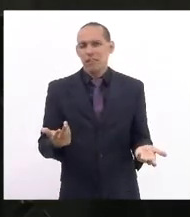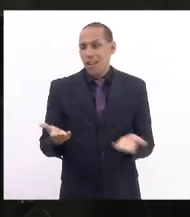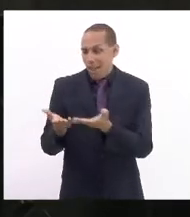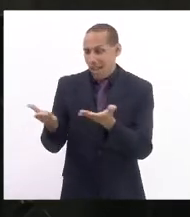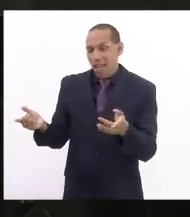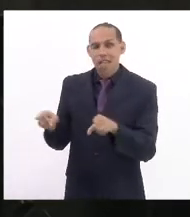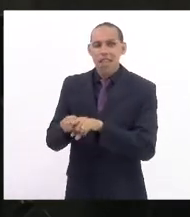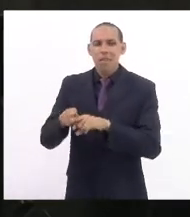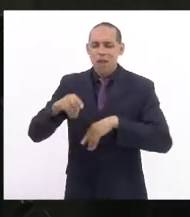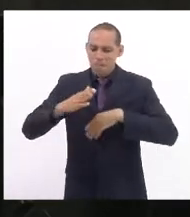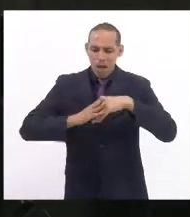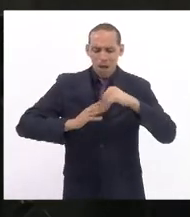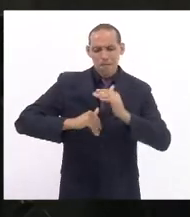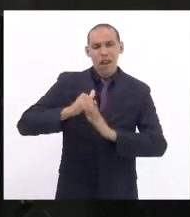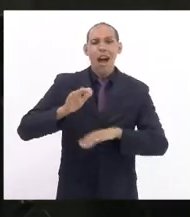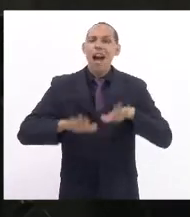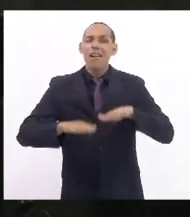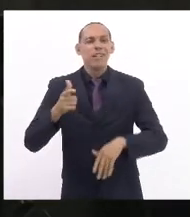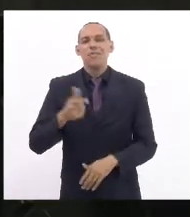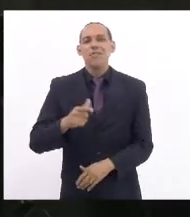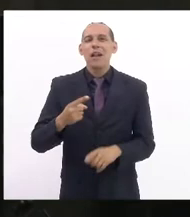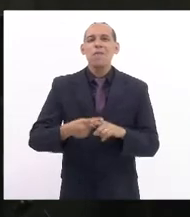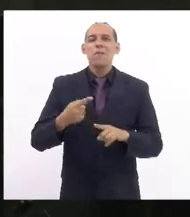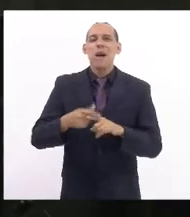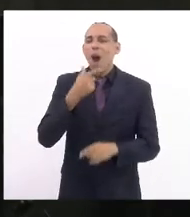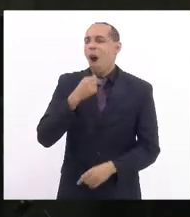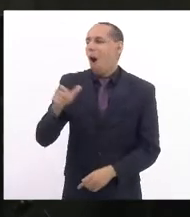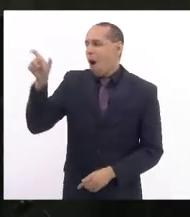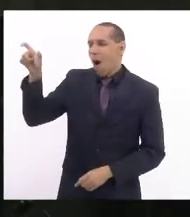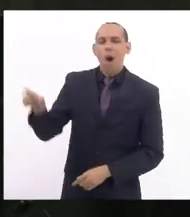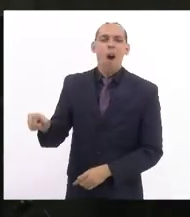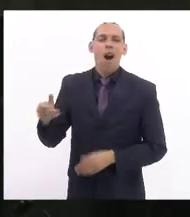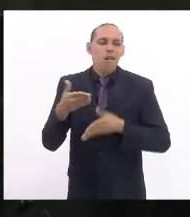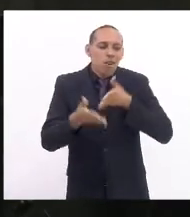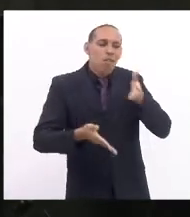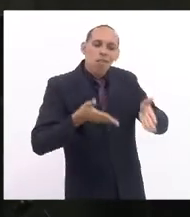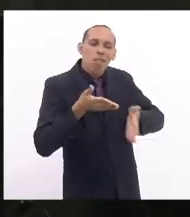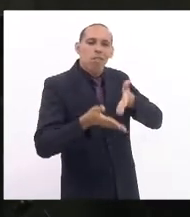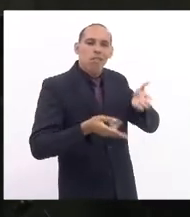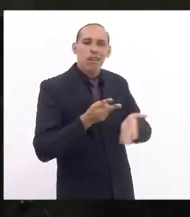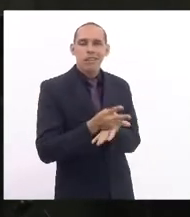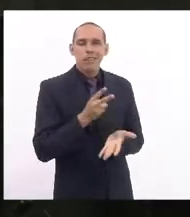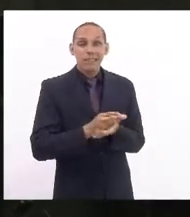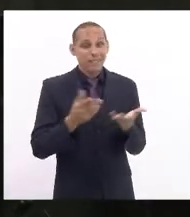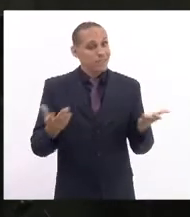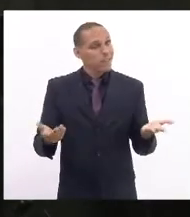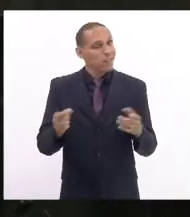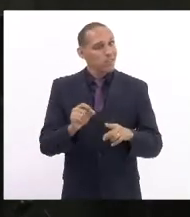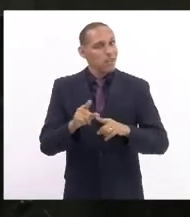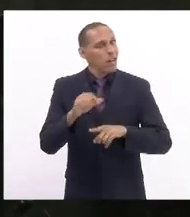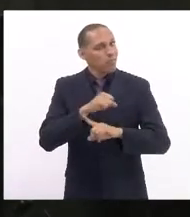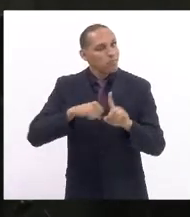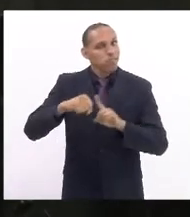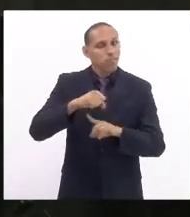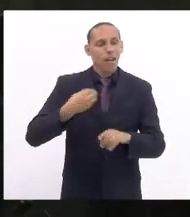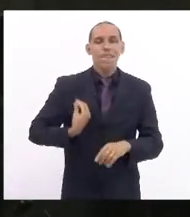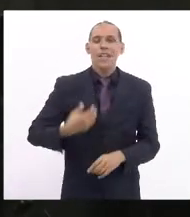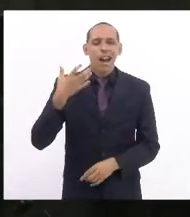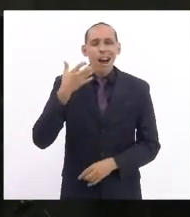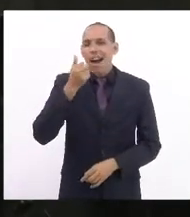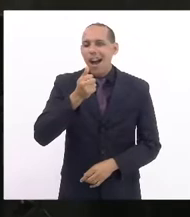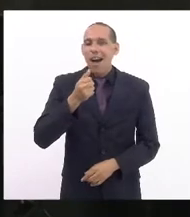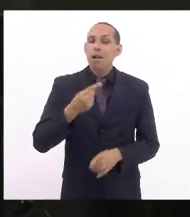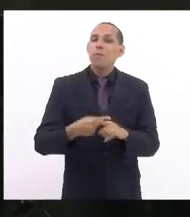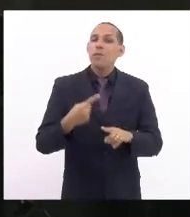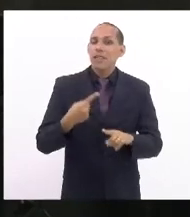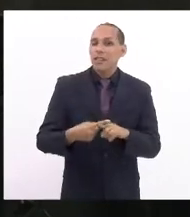uma aptidão profissional, porque o provedor da casa sempre foi o homem. Então, quando eu falo no aluguel social em salvar vidas, é